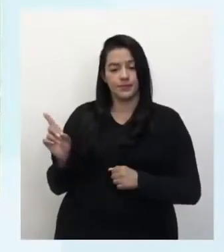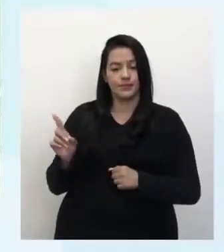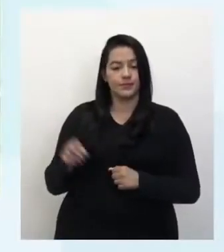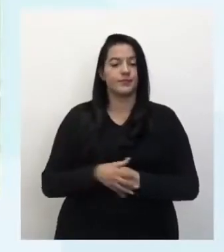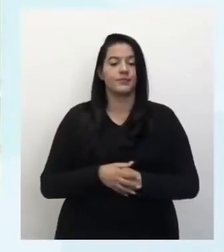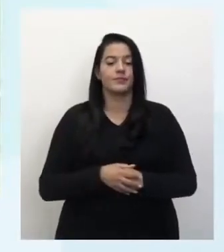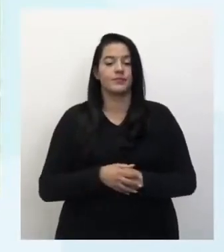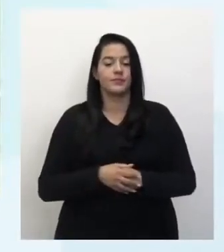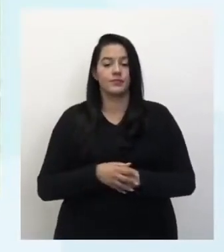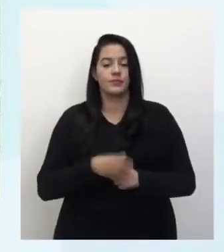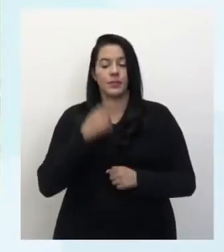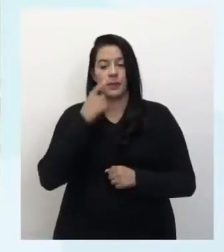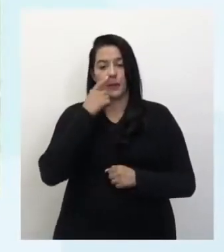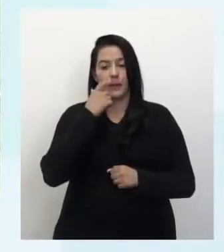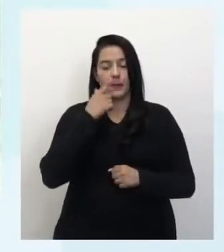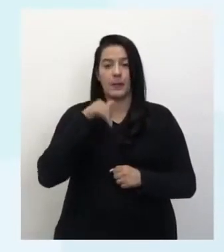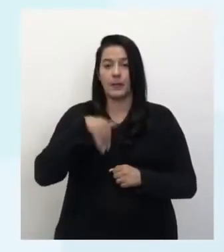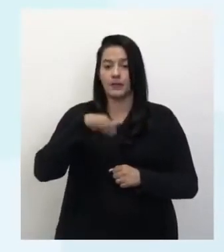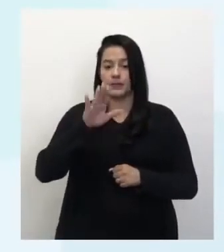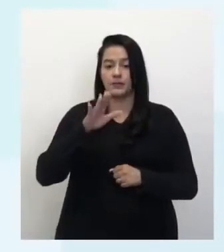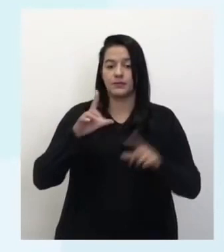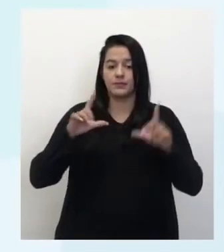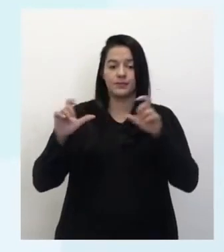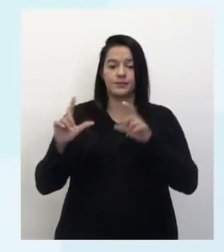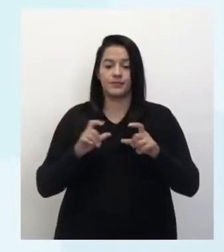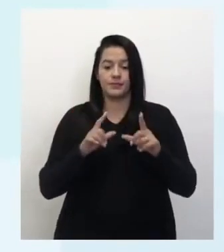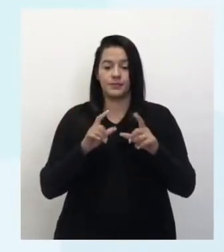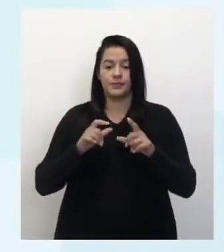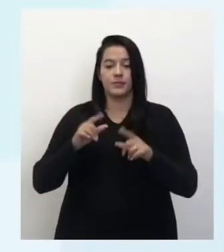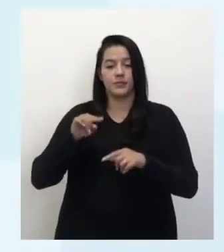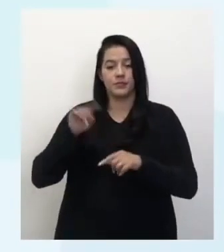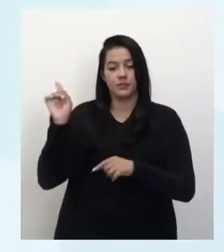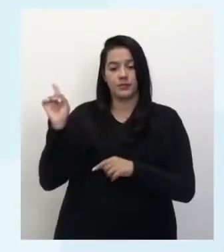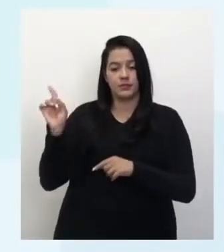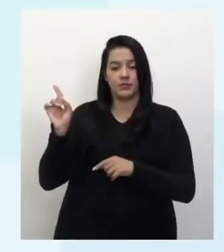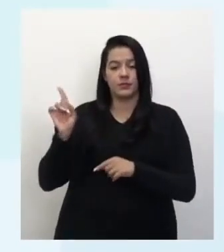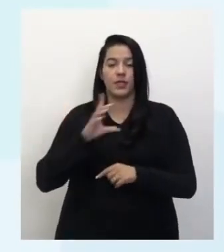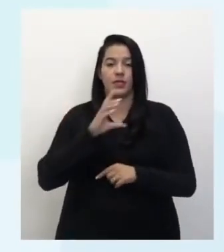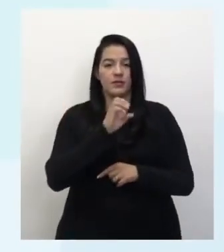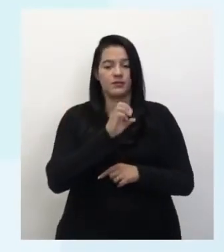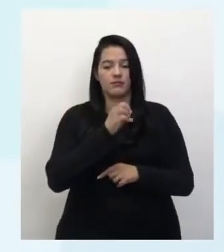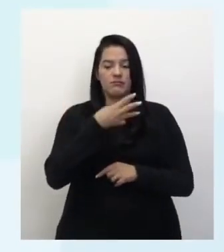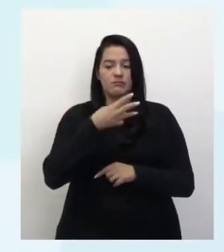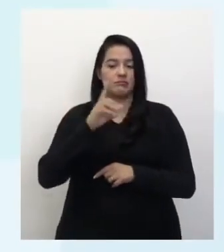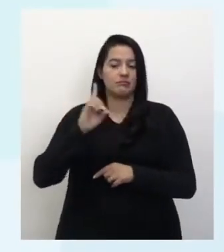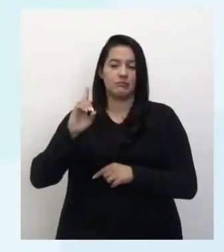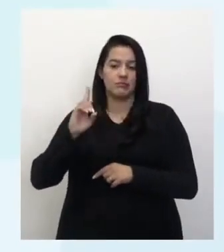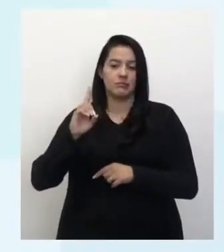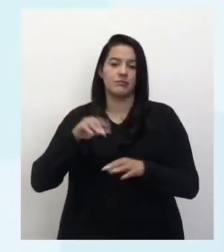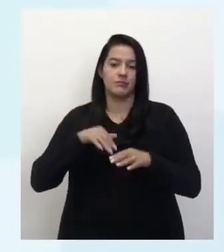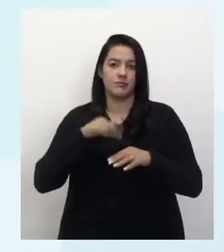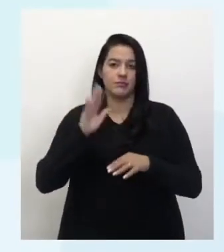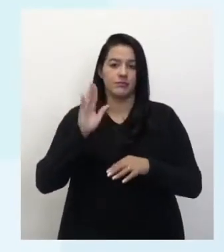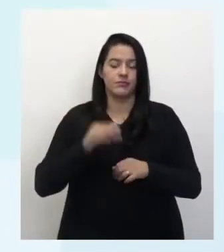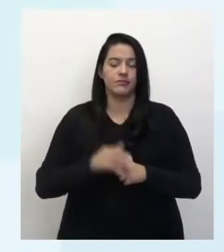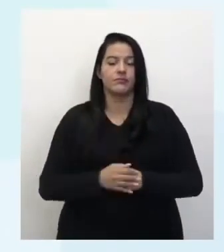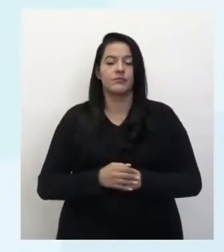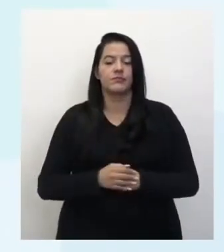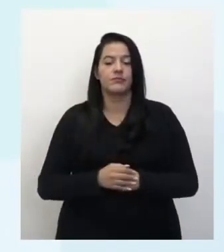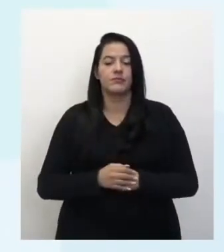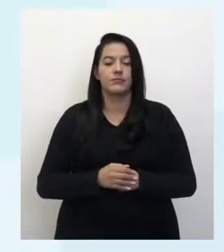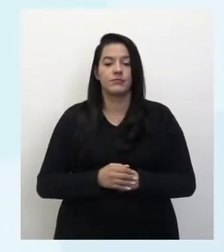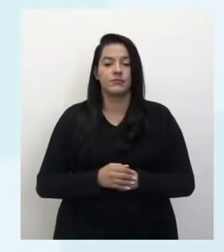de varredura. Esse aí vai mostrar uma imagem assim, mais tridimensional. Isso é uma bactéria observada no microscópio ótico de varredura.